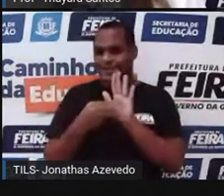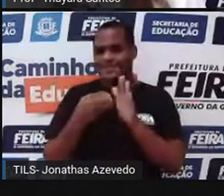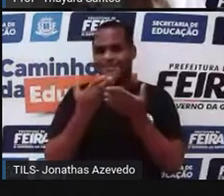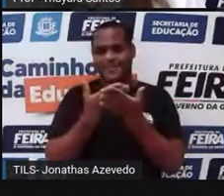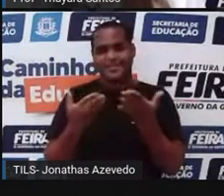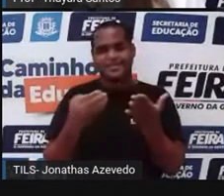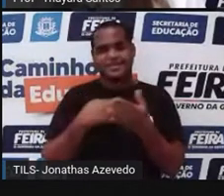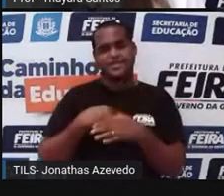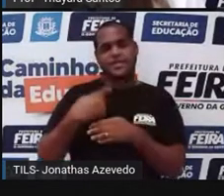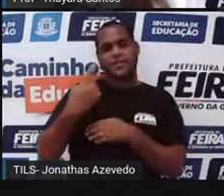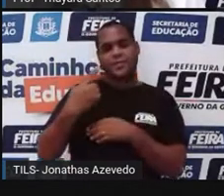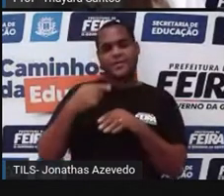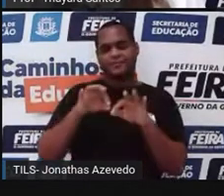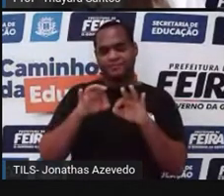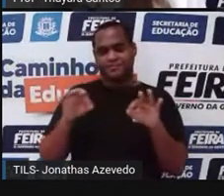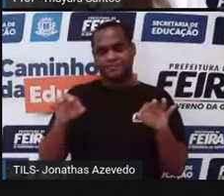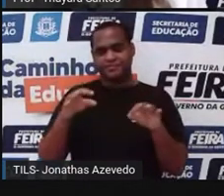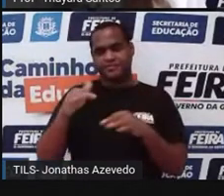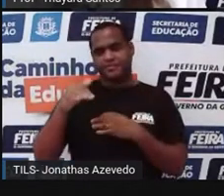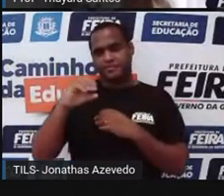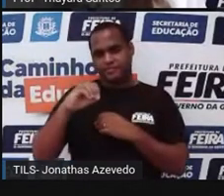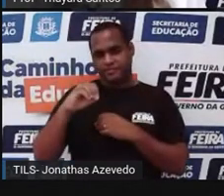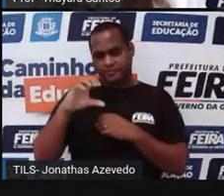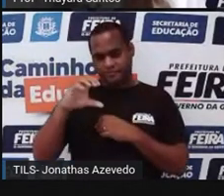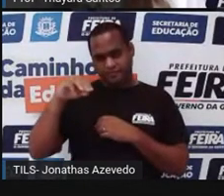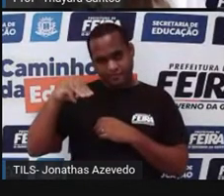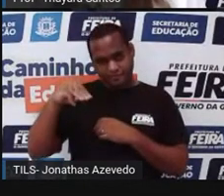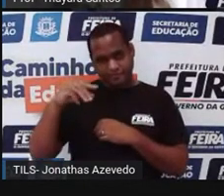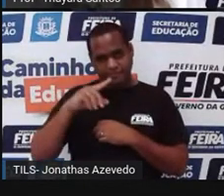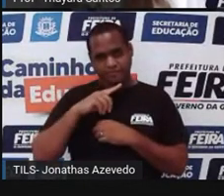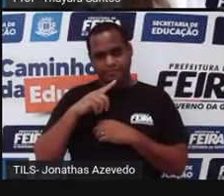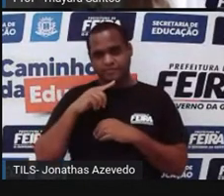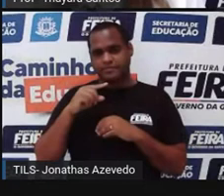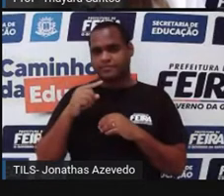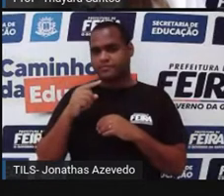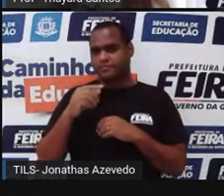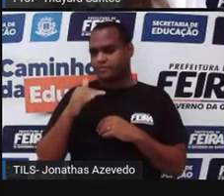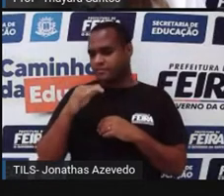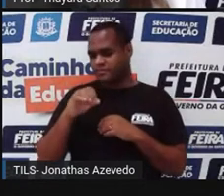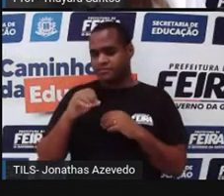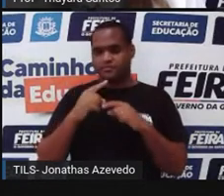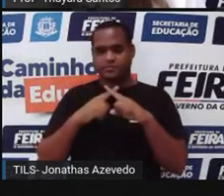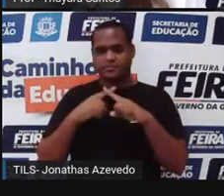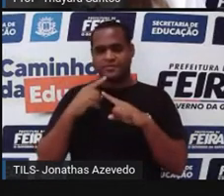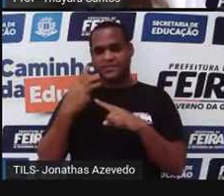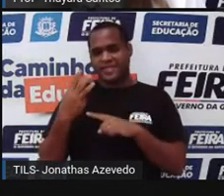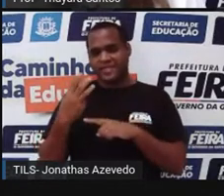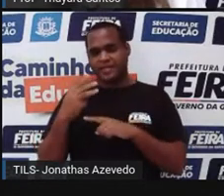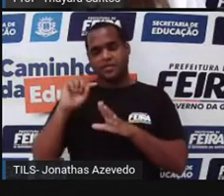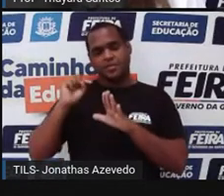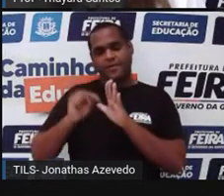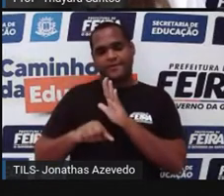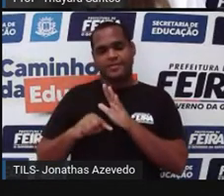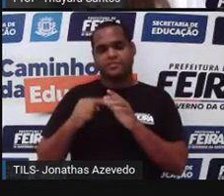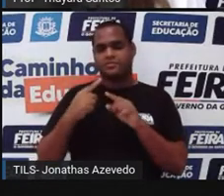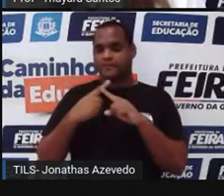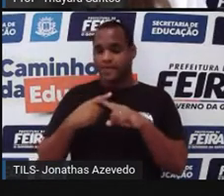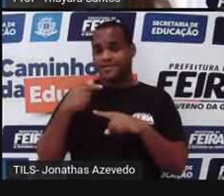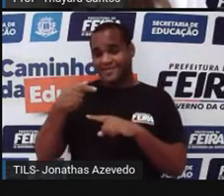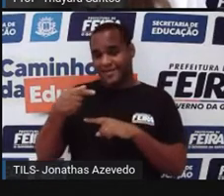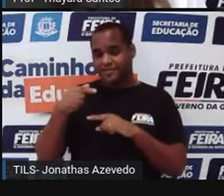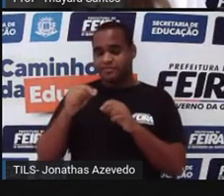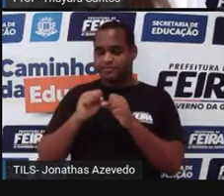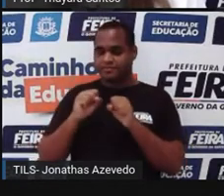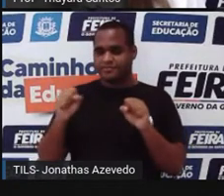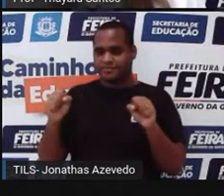peguei primeiro a largura, botei 10, vezes 3, que é a profundidade, vezes o 7, que é o comprimento. Então,